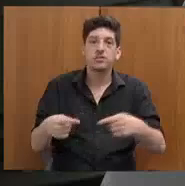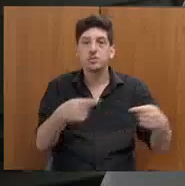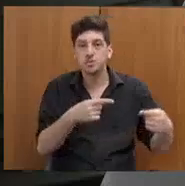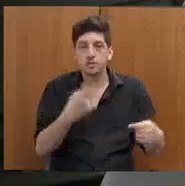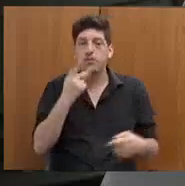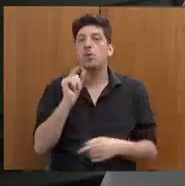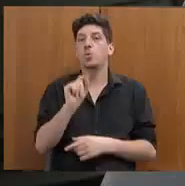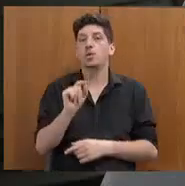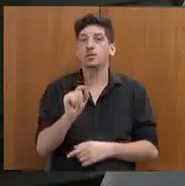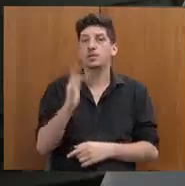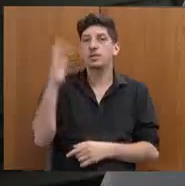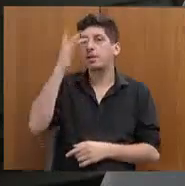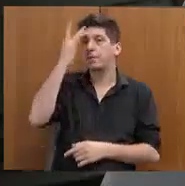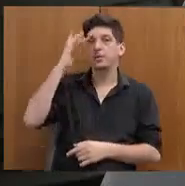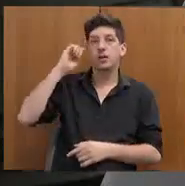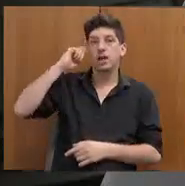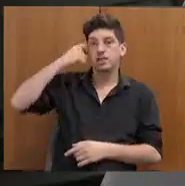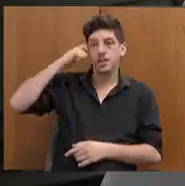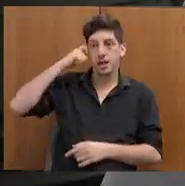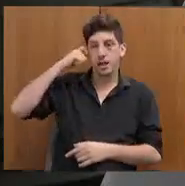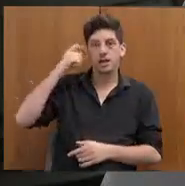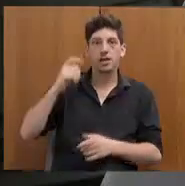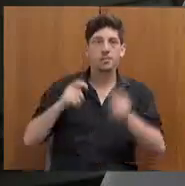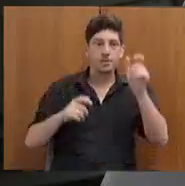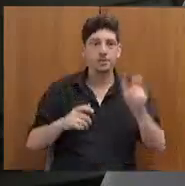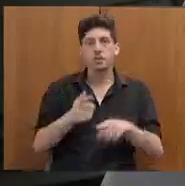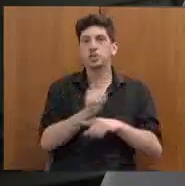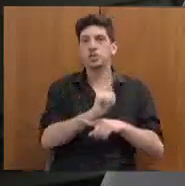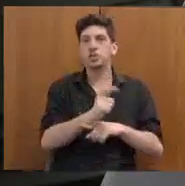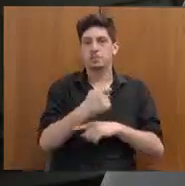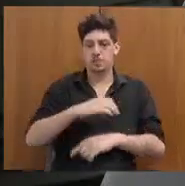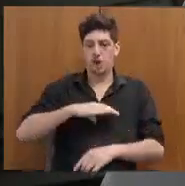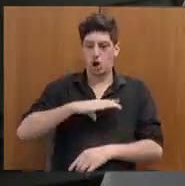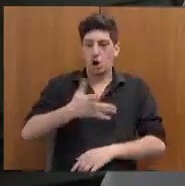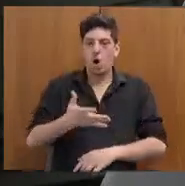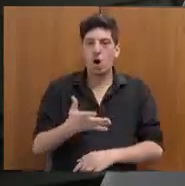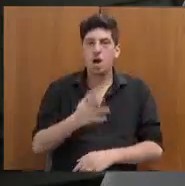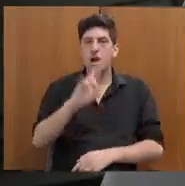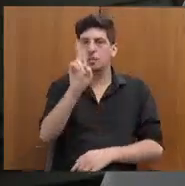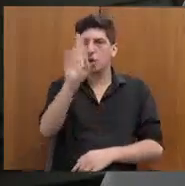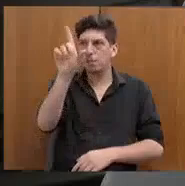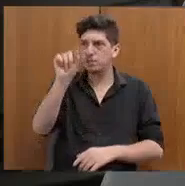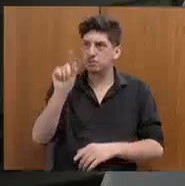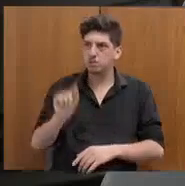trata de pessoas negras, o gestor tem que ter coragem para fazer suas nomeações.